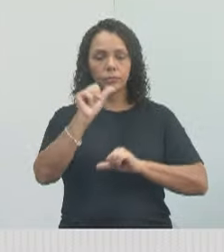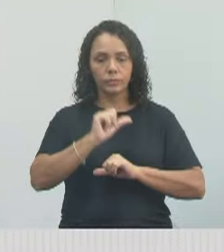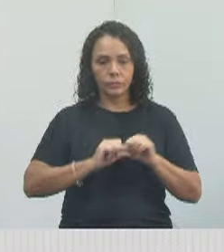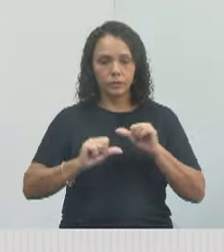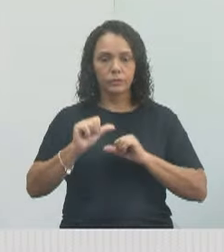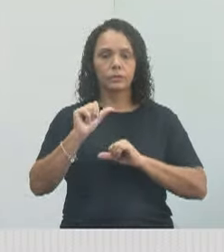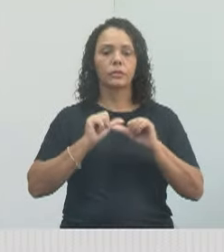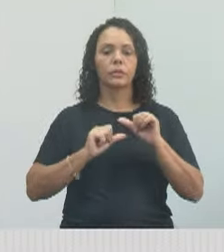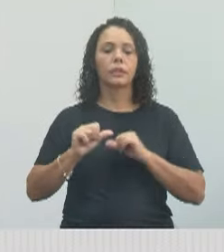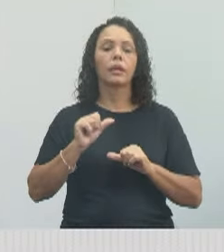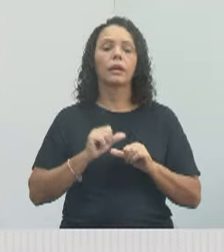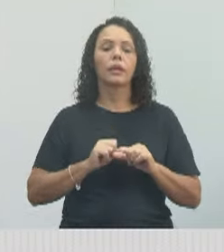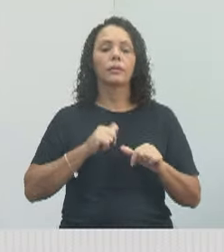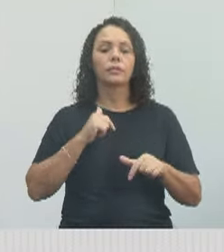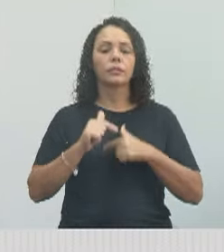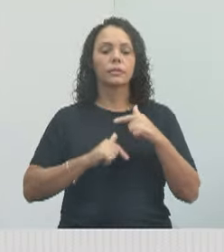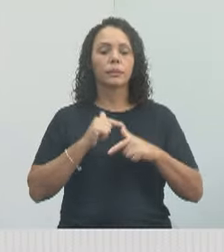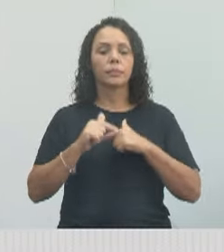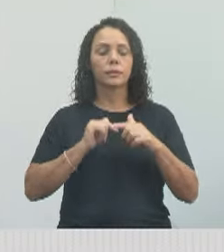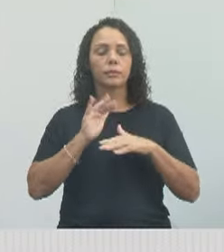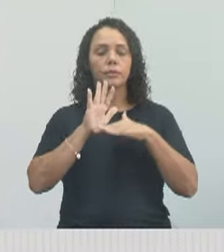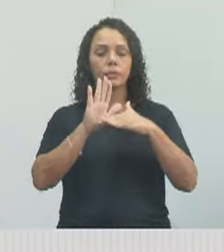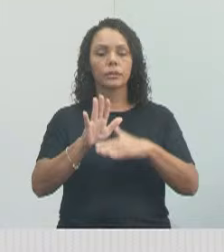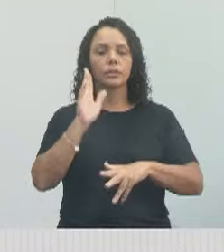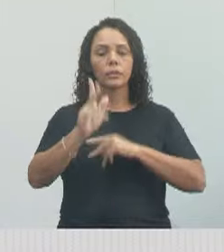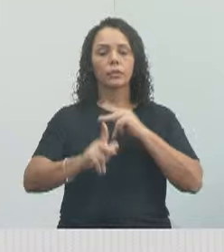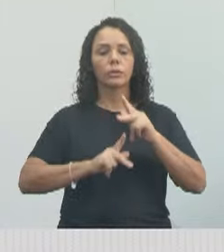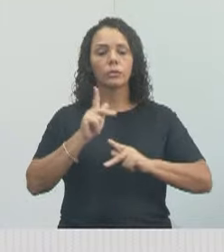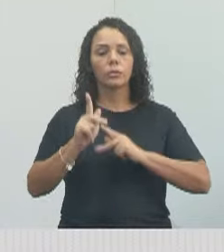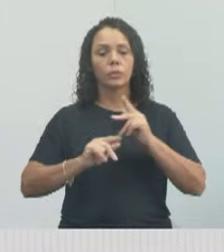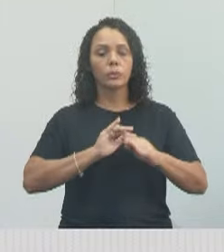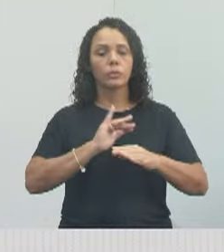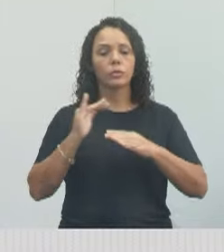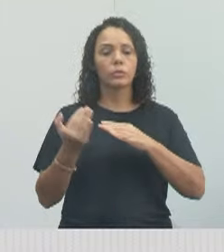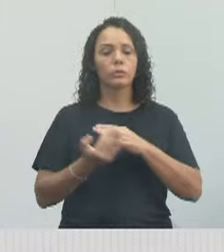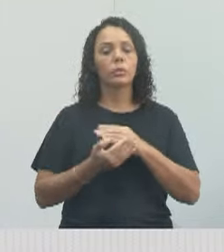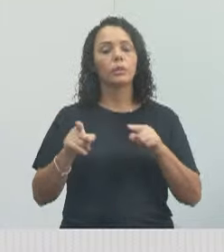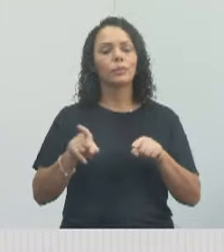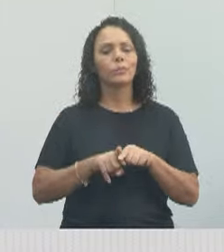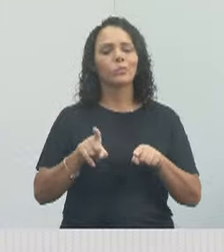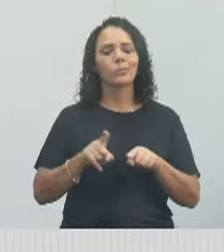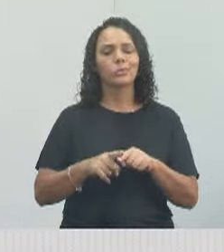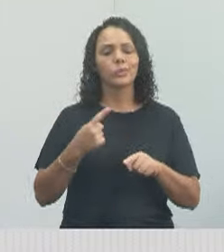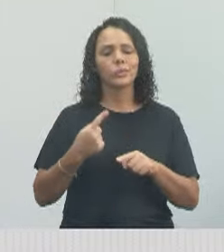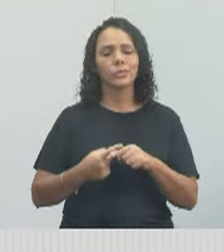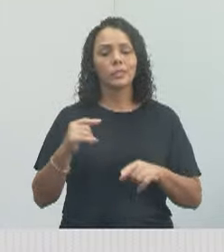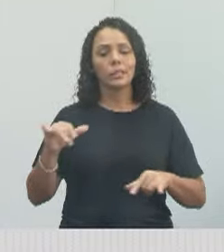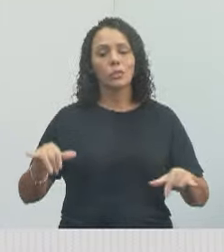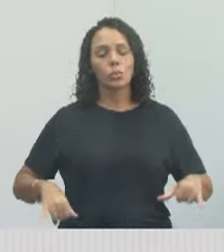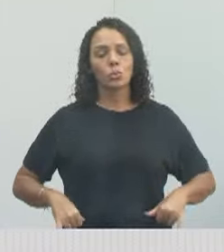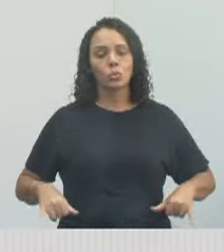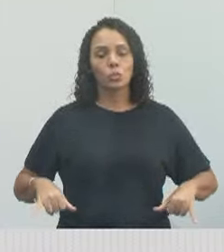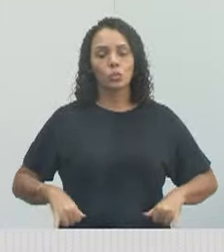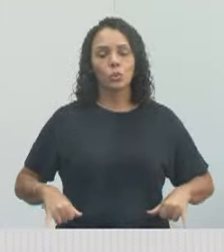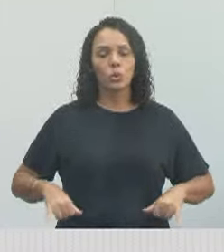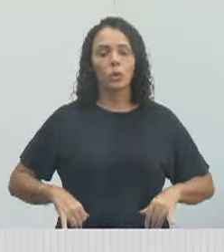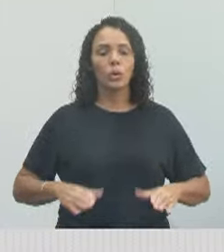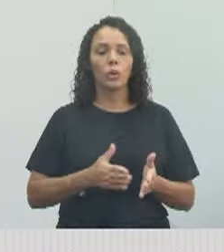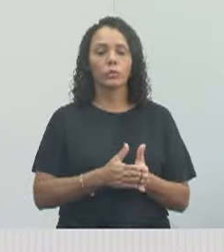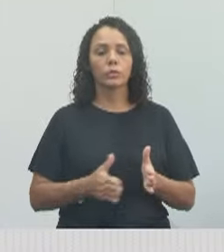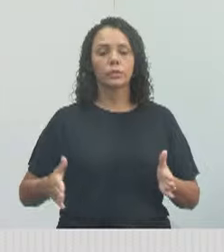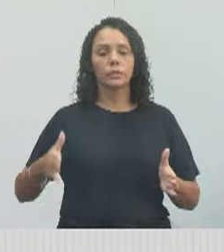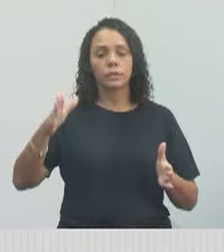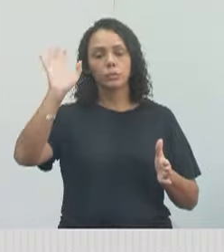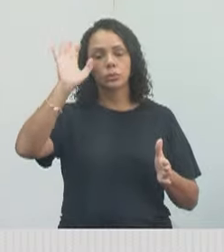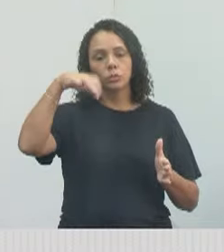a população do Varadouro, que tem sofrido muito com a chuva, com